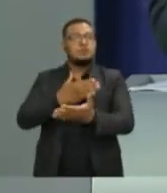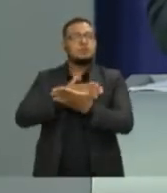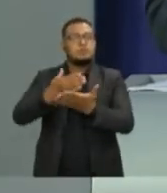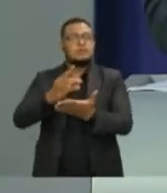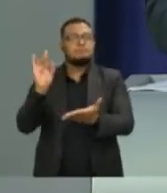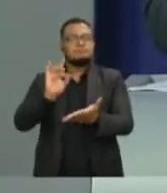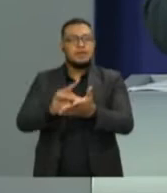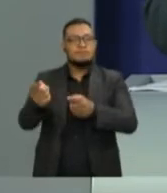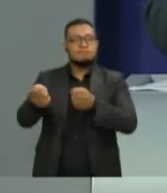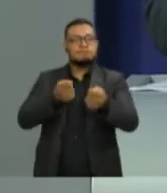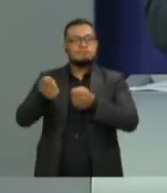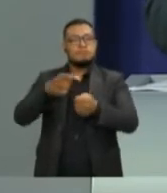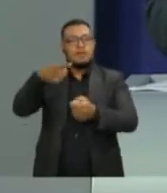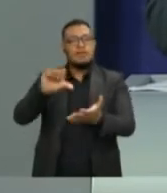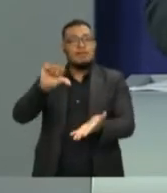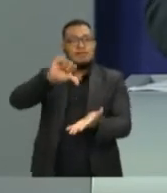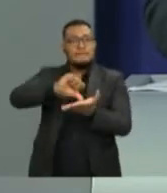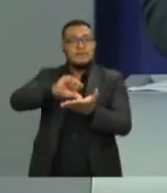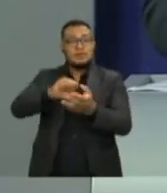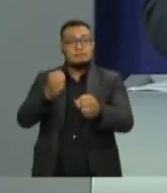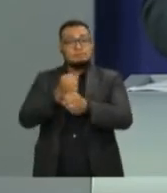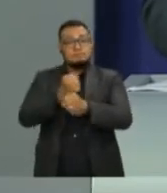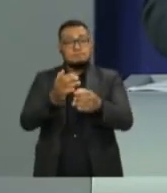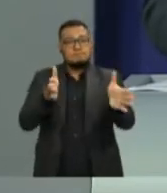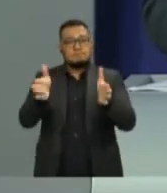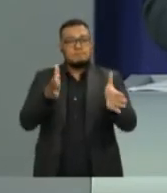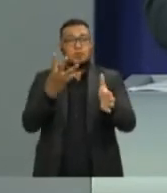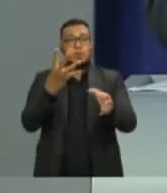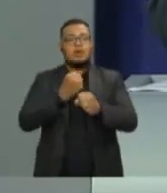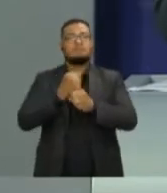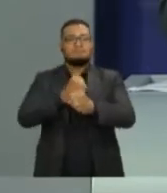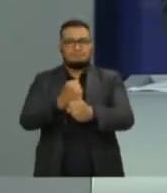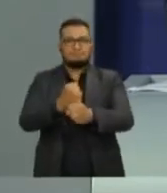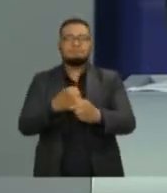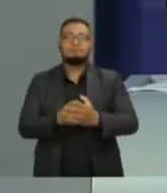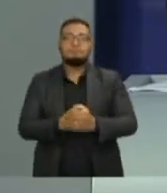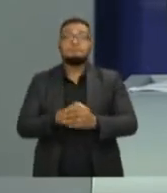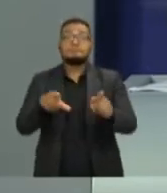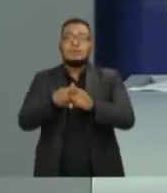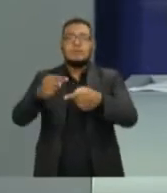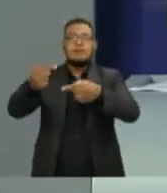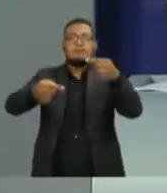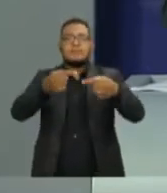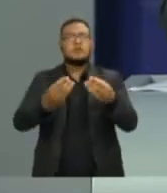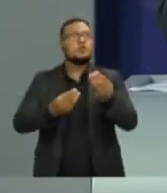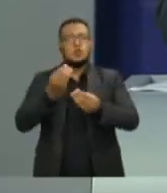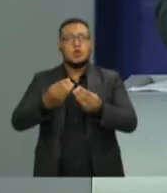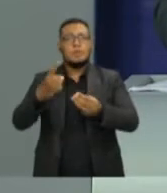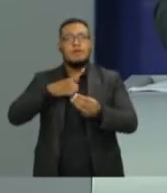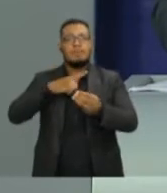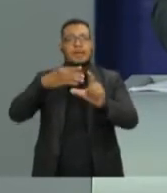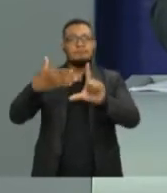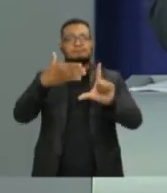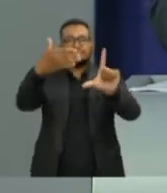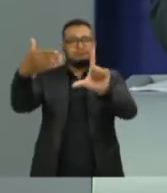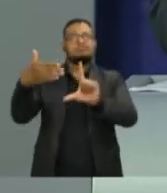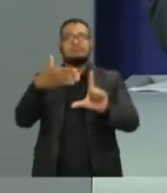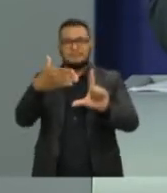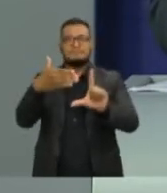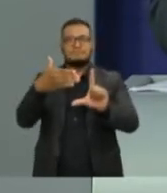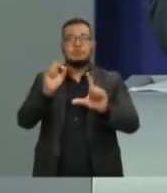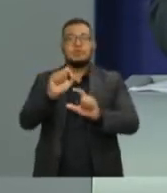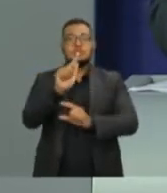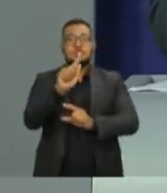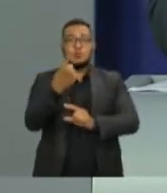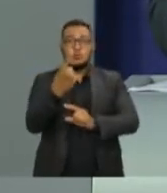a capital pelos próximos quatro anos. Esse debate também está sendo transmitido no nosso portal de notícia, g1